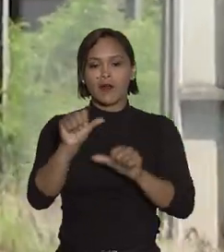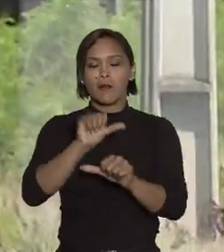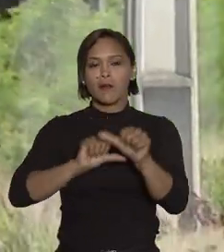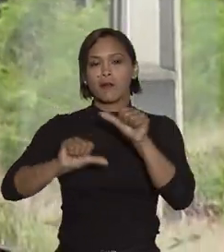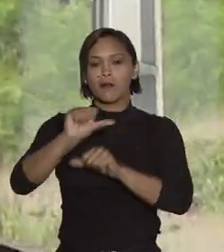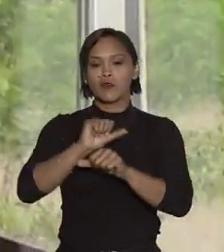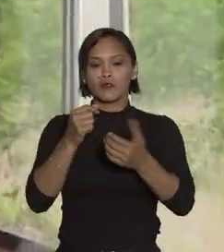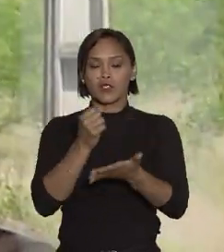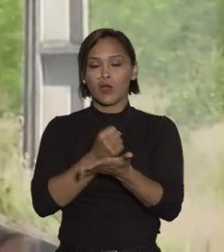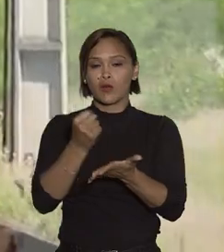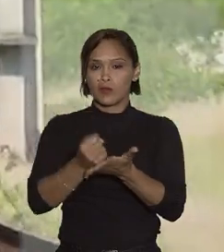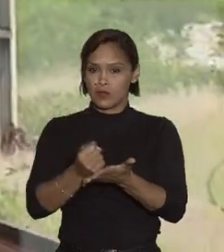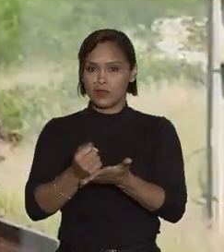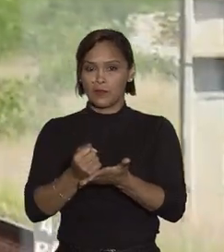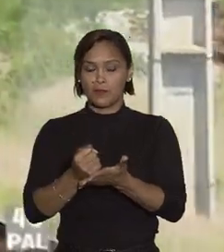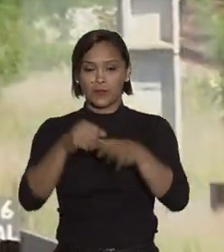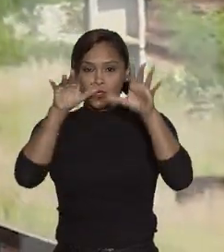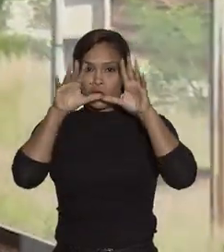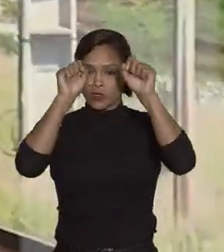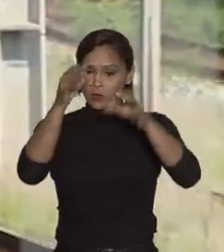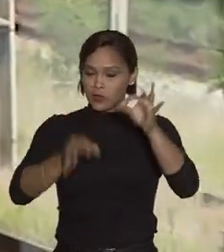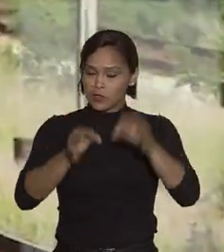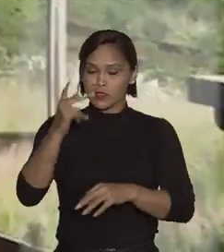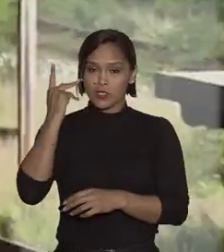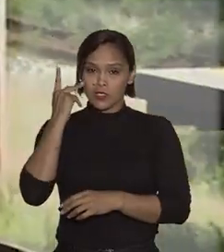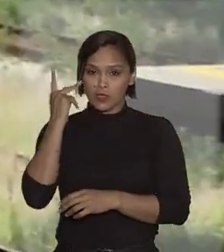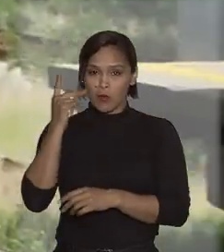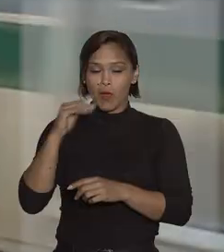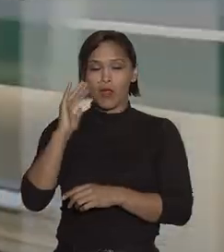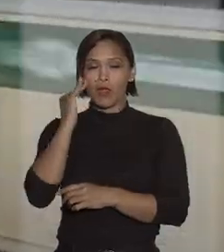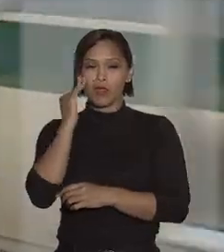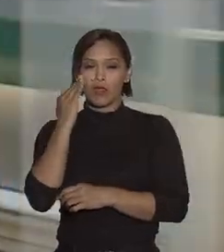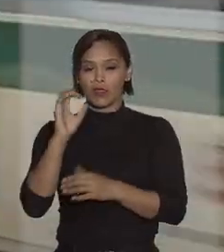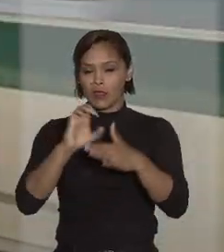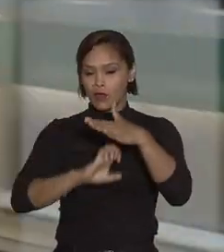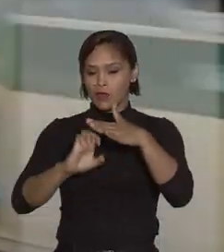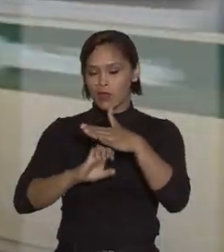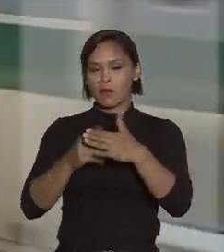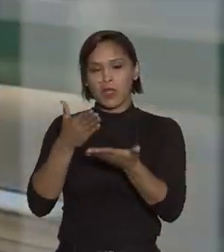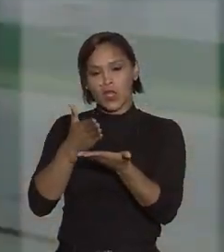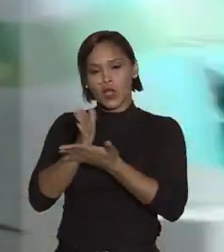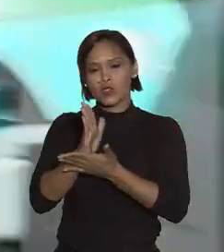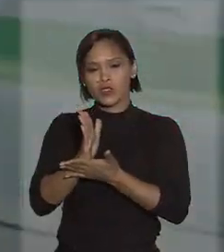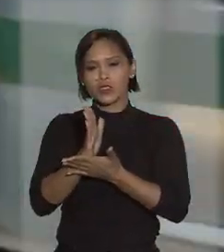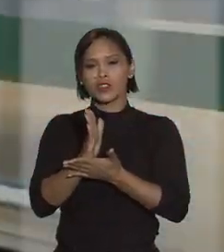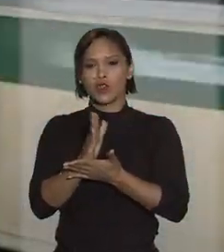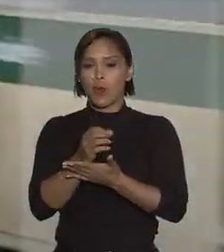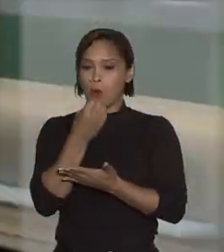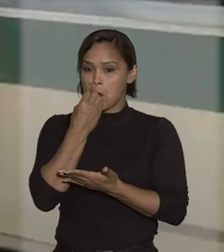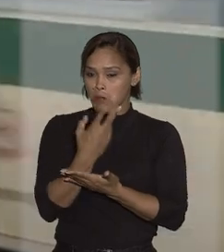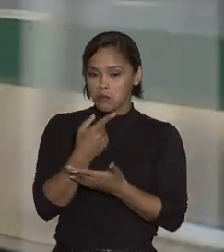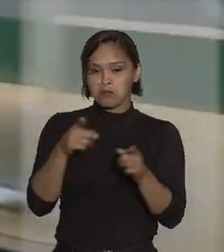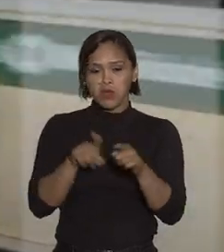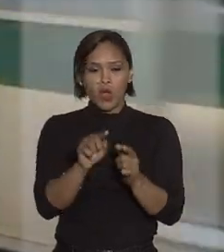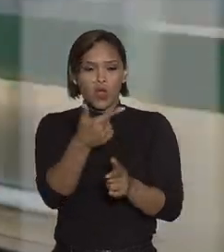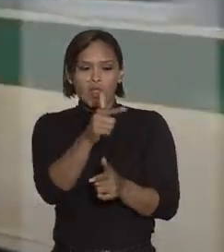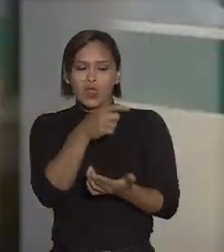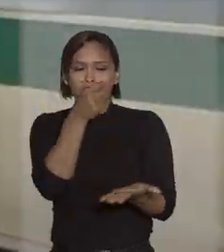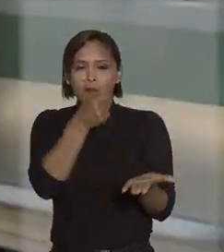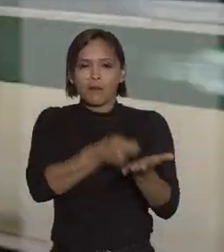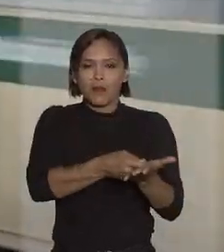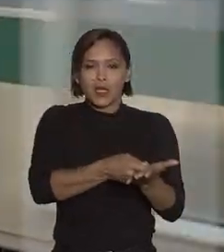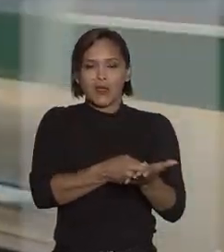modificações contratuais. O Tribunal de Justiça de São Paulo entendeu que a empresa consentiu validamente com o não